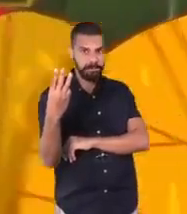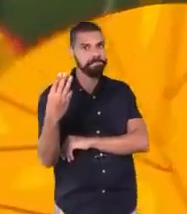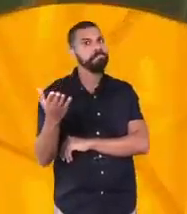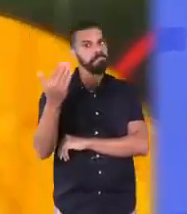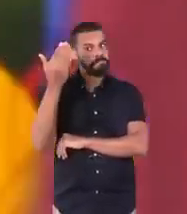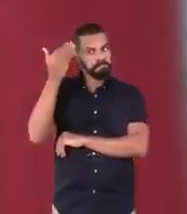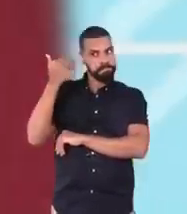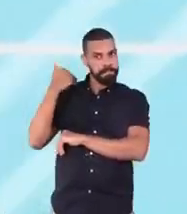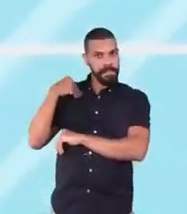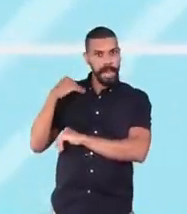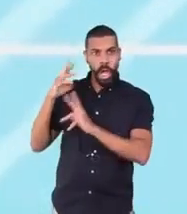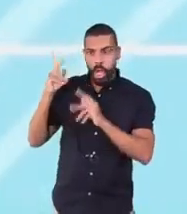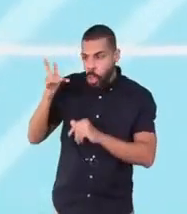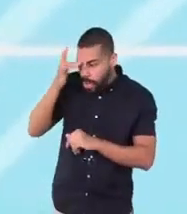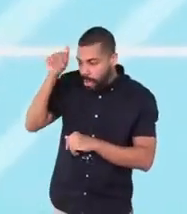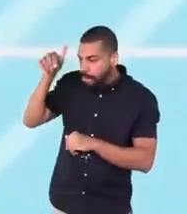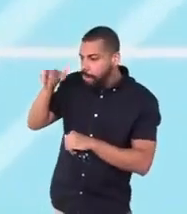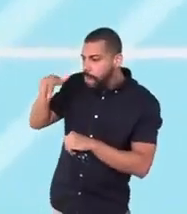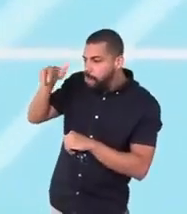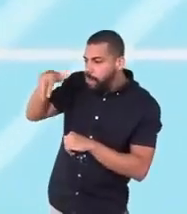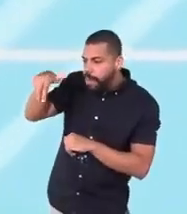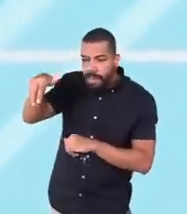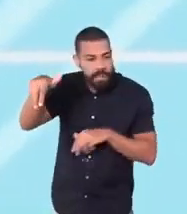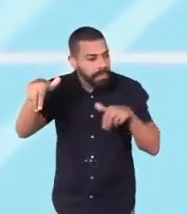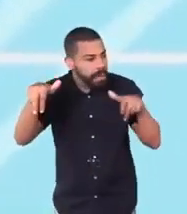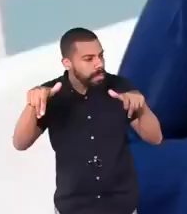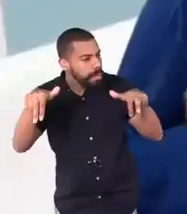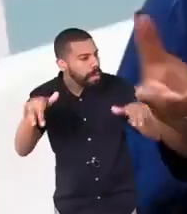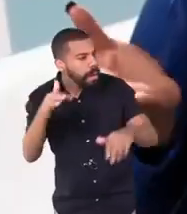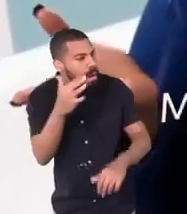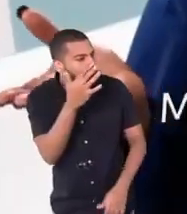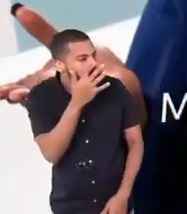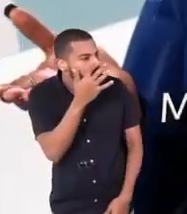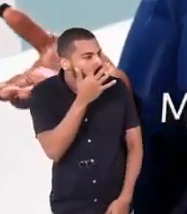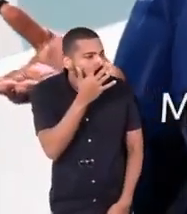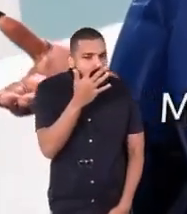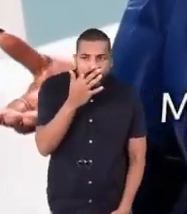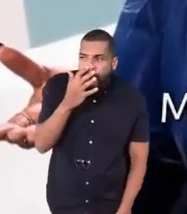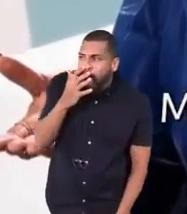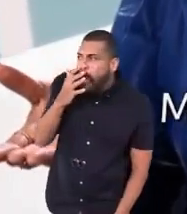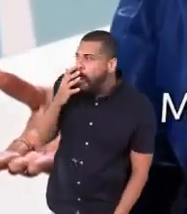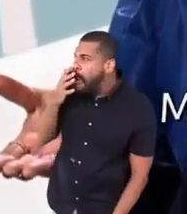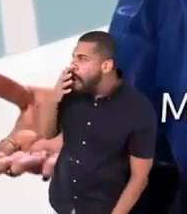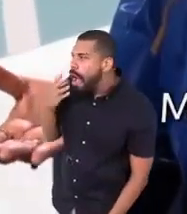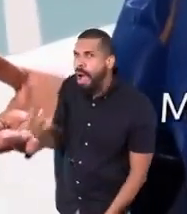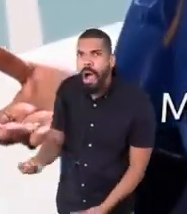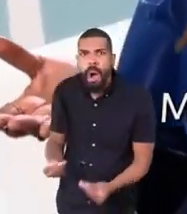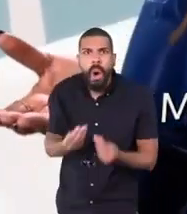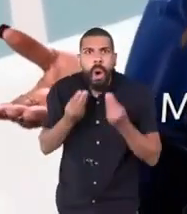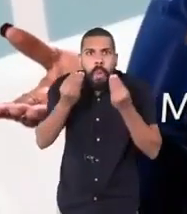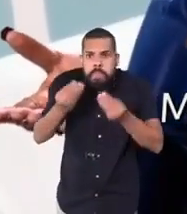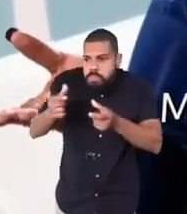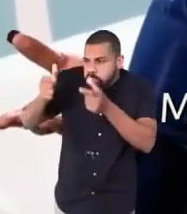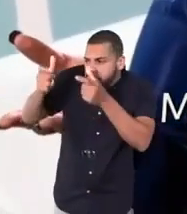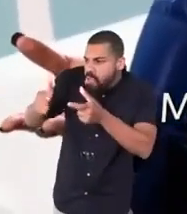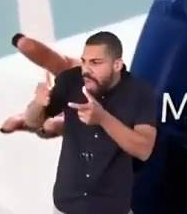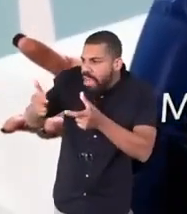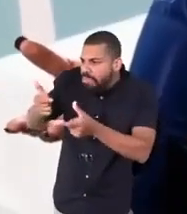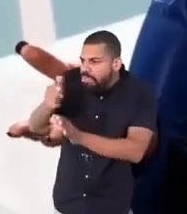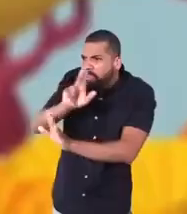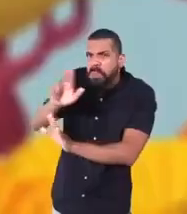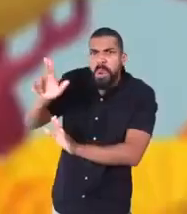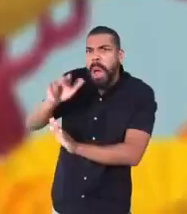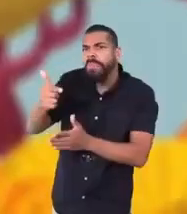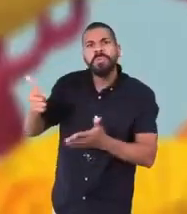Todos que passavam por aqui se maravilhavam. Mas como era possível falar de um lugar sem nome?